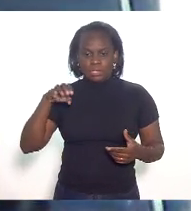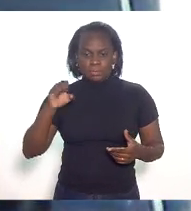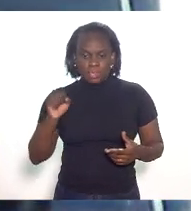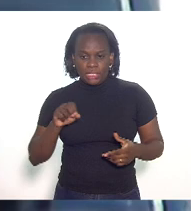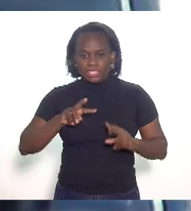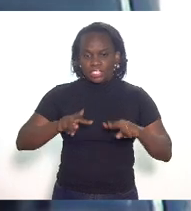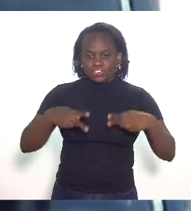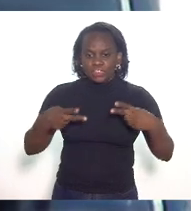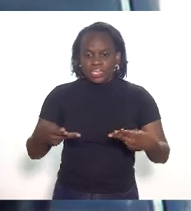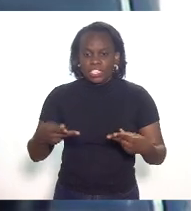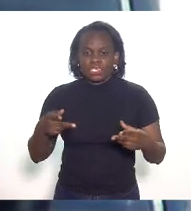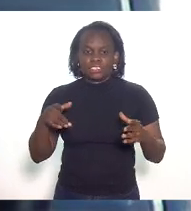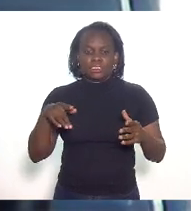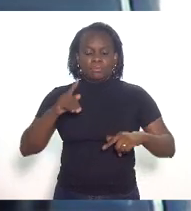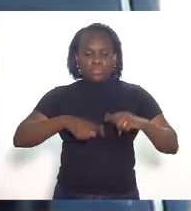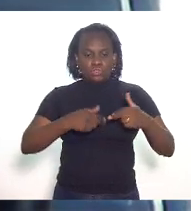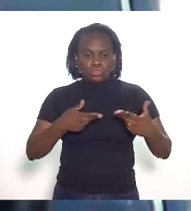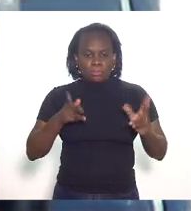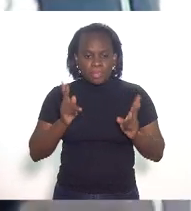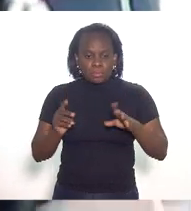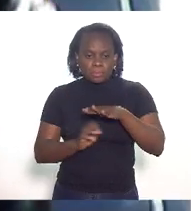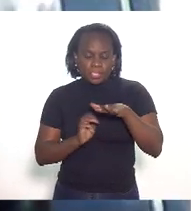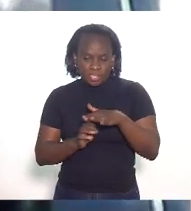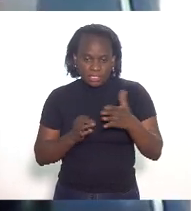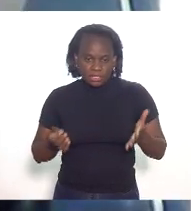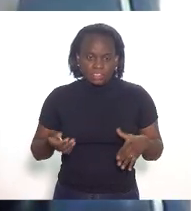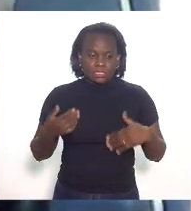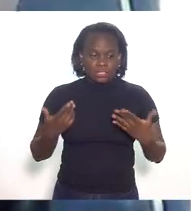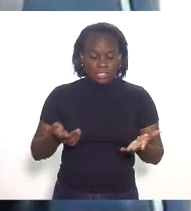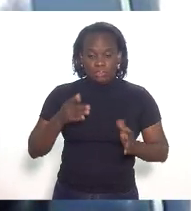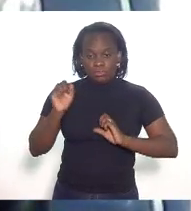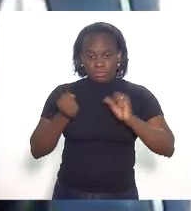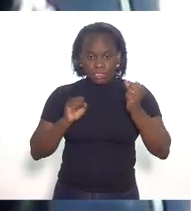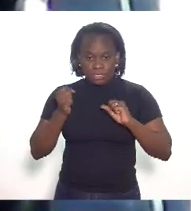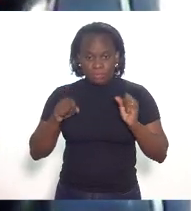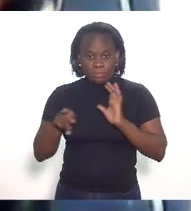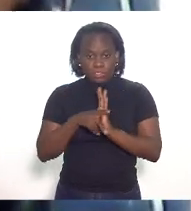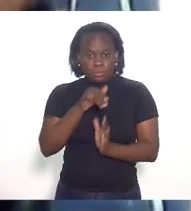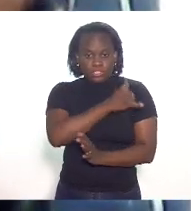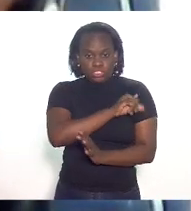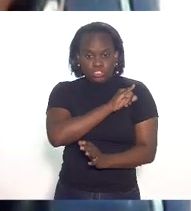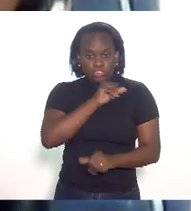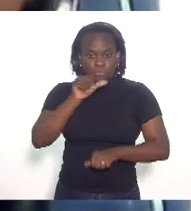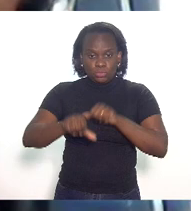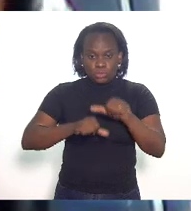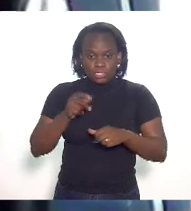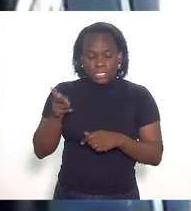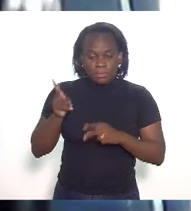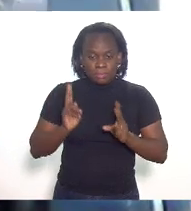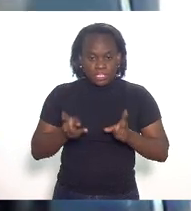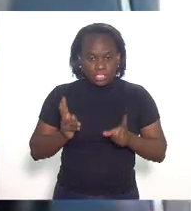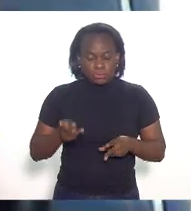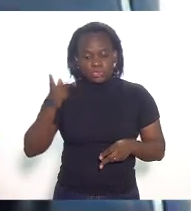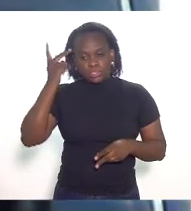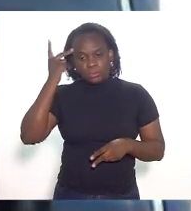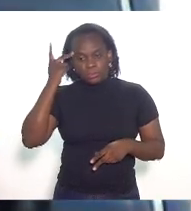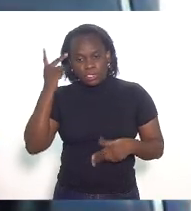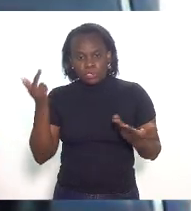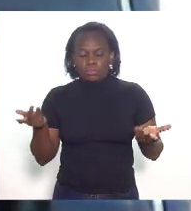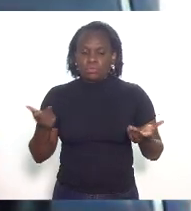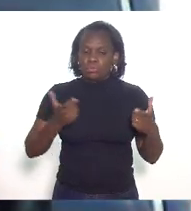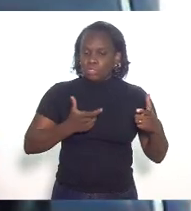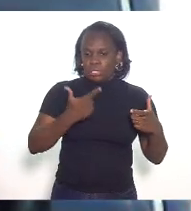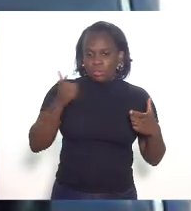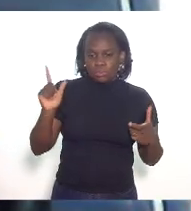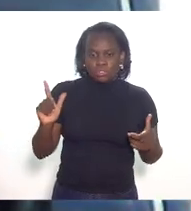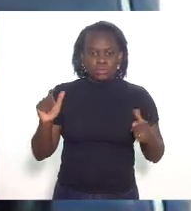transferência de produtos da mesma empresa então se um produtor do Rio de Janeiro transferir para ele mesmo lá em São Paulo ou em outro lugar ele